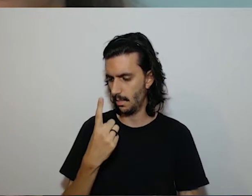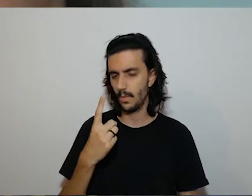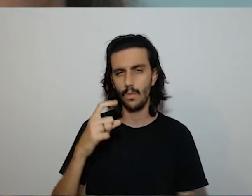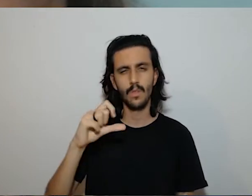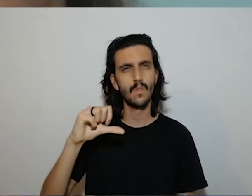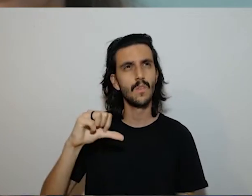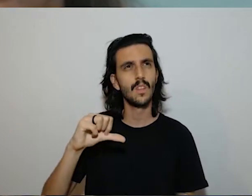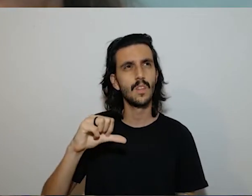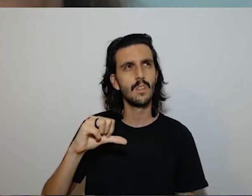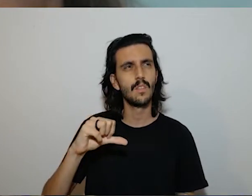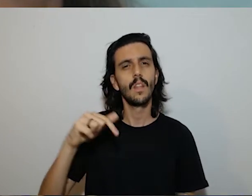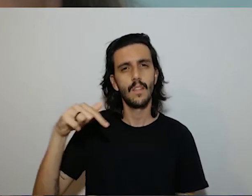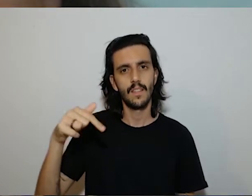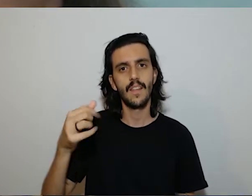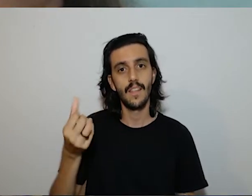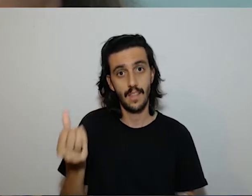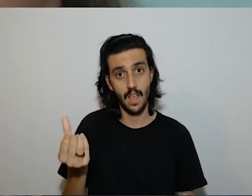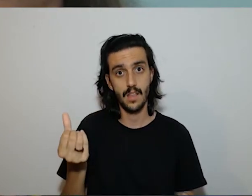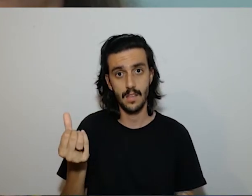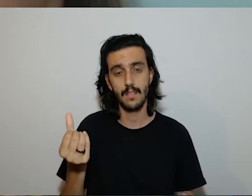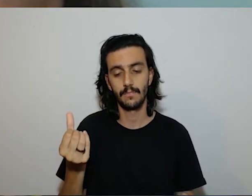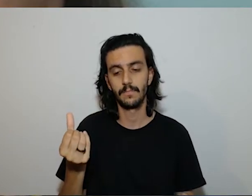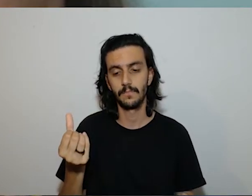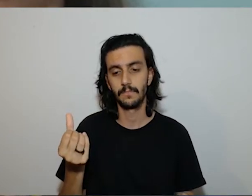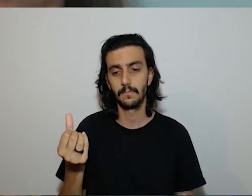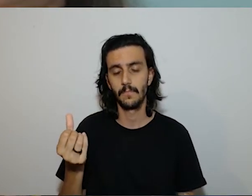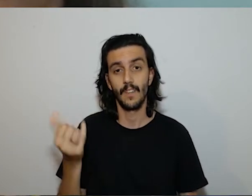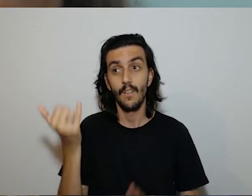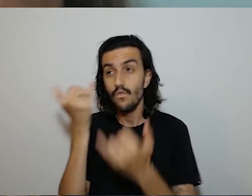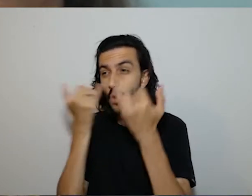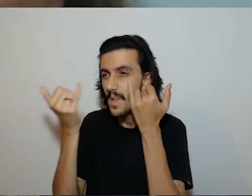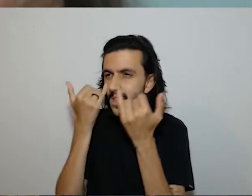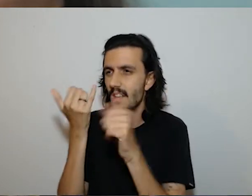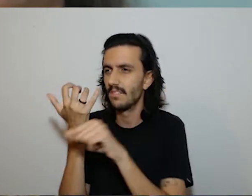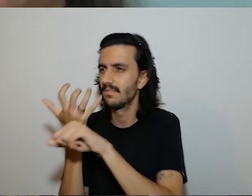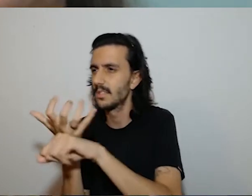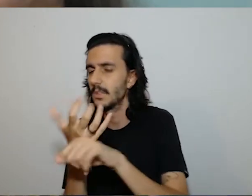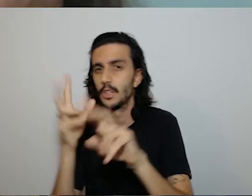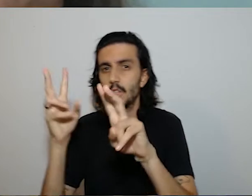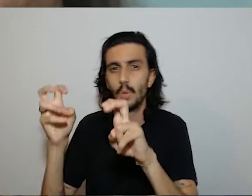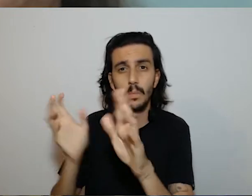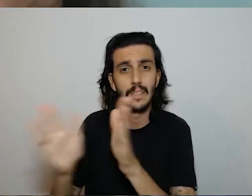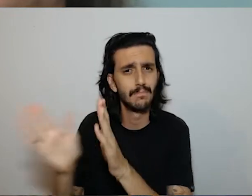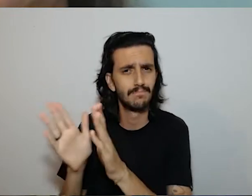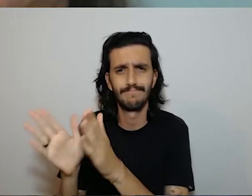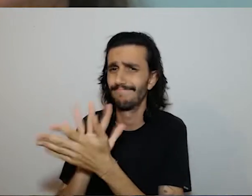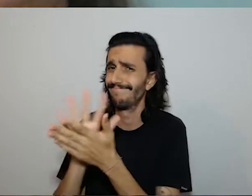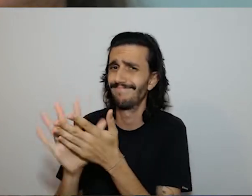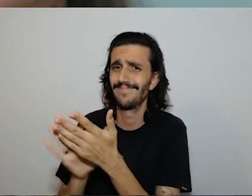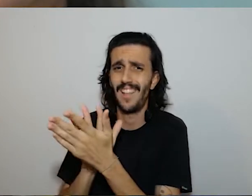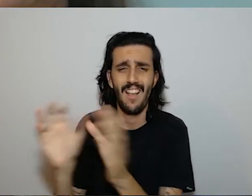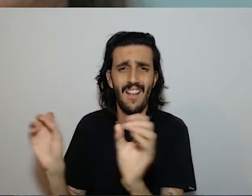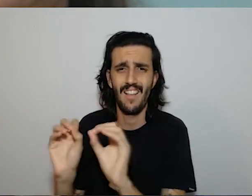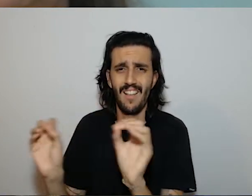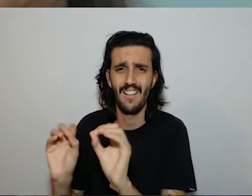eu entrei em 76 não tinha nada que falasse sobre acessibilidade